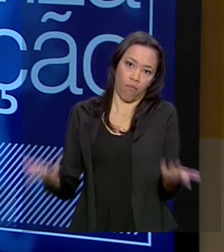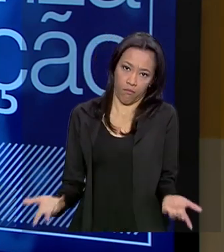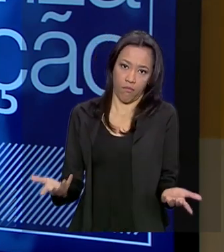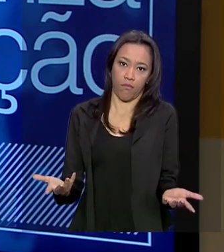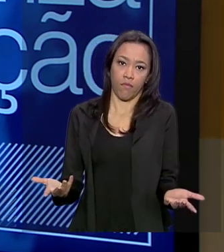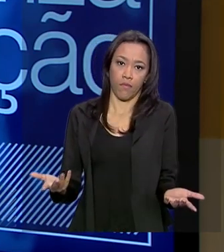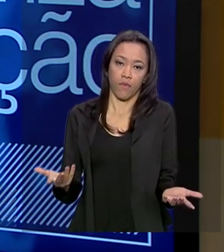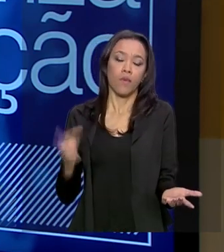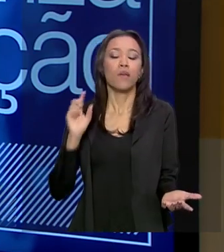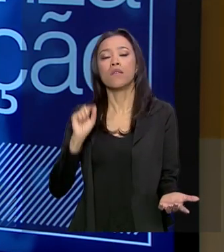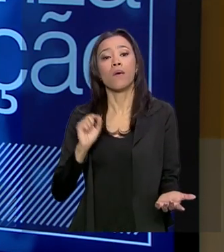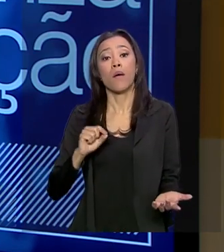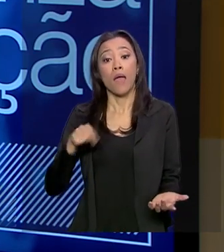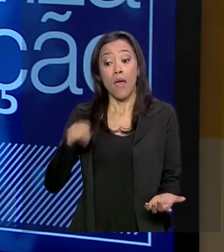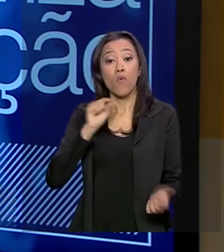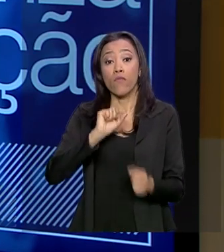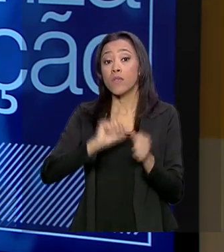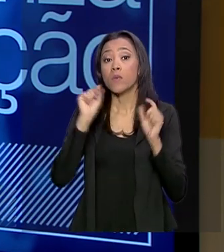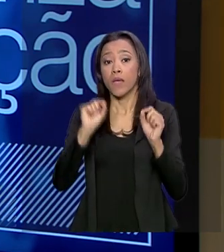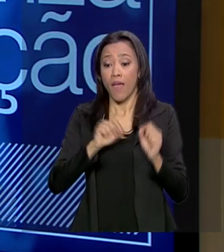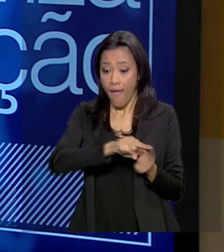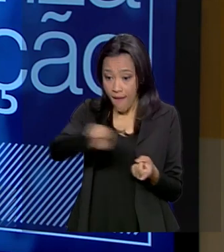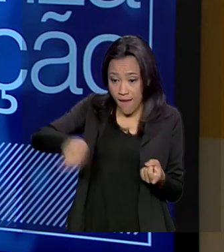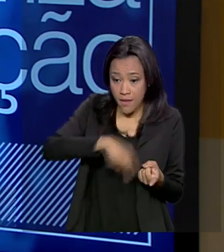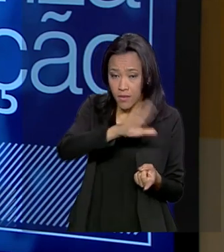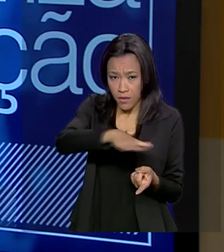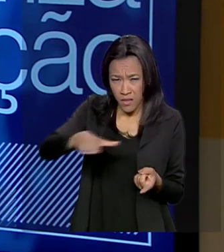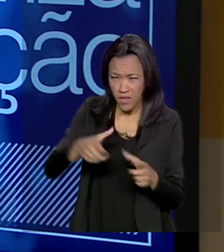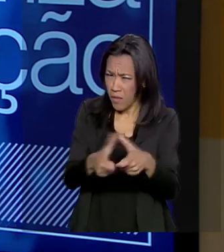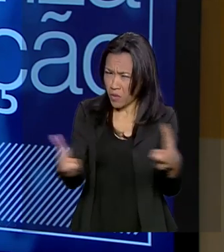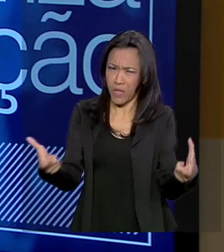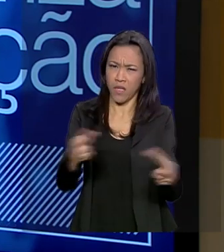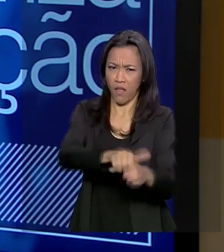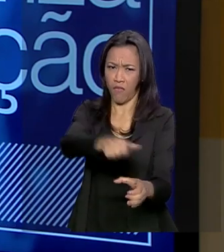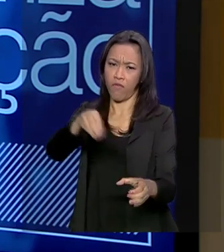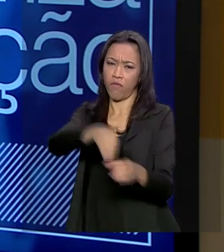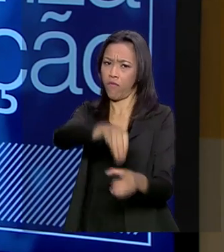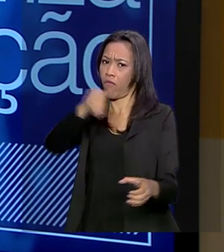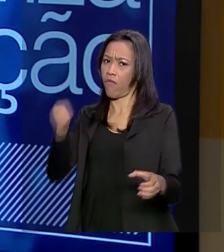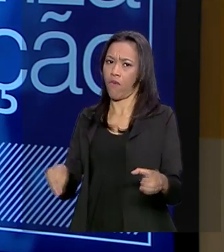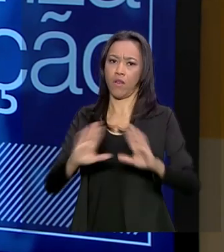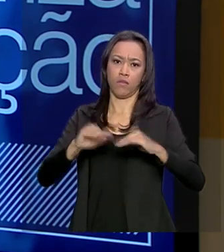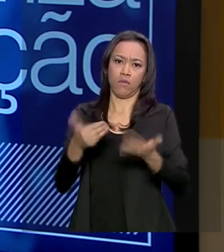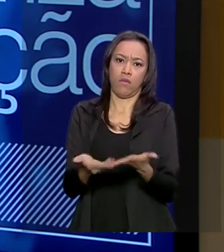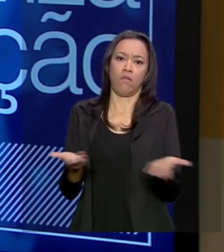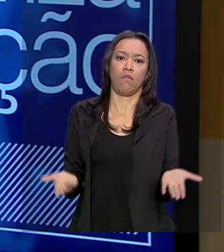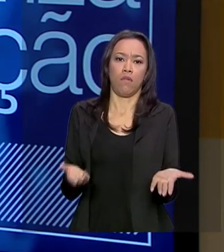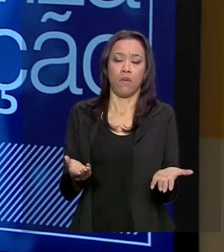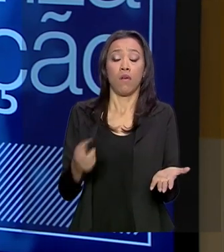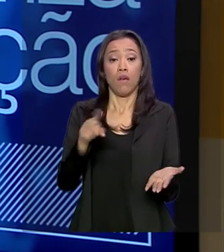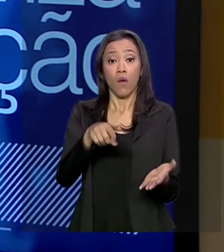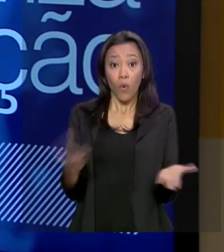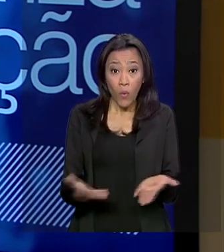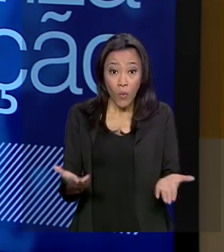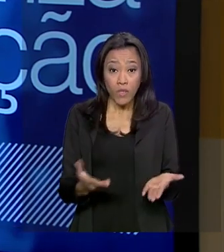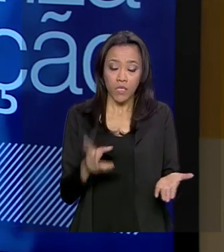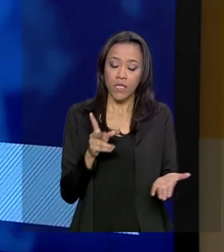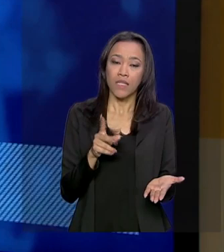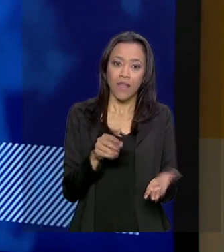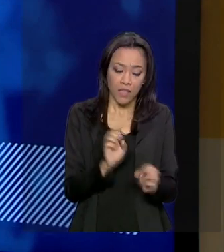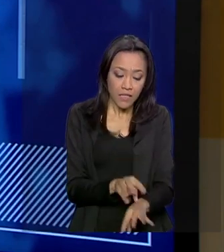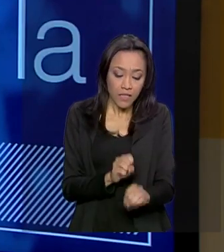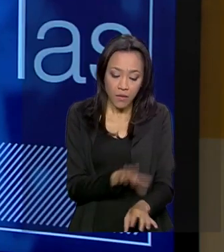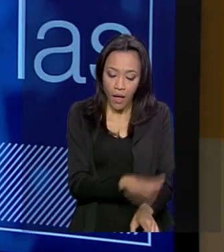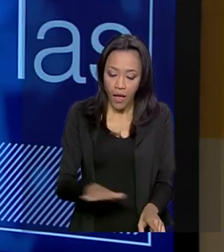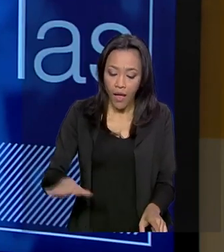é colocar essas crianças que hoje estão fora, que é a maioria. Hoje, a prevalência de crianças em creche é